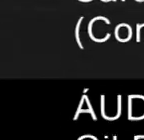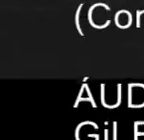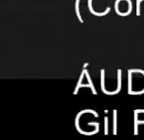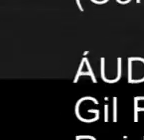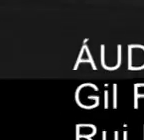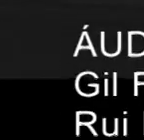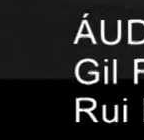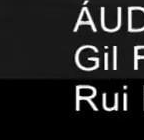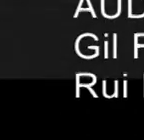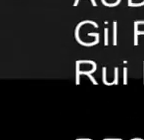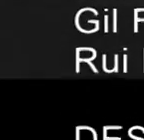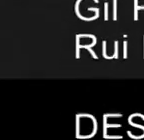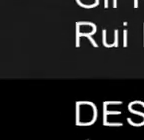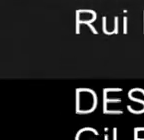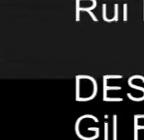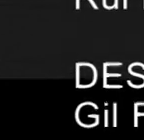E aí